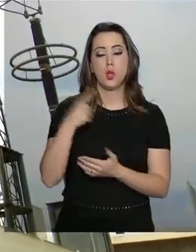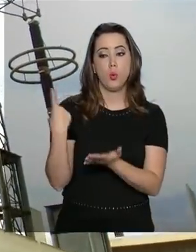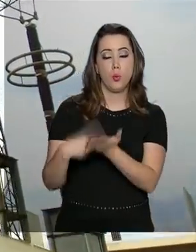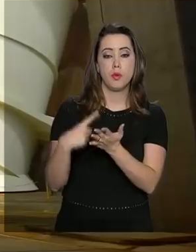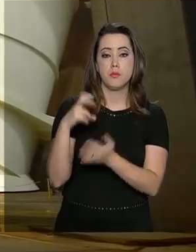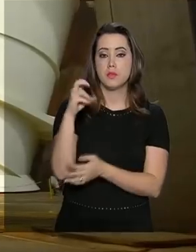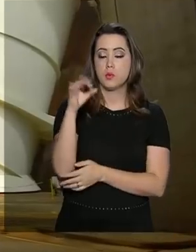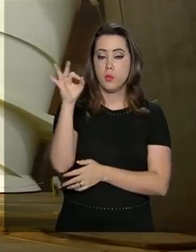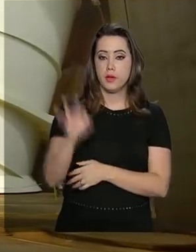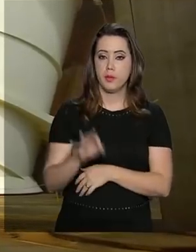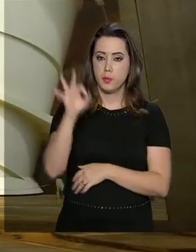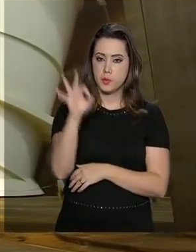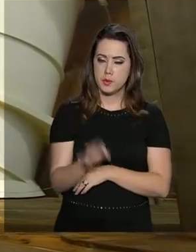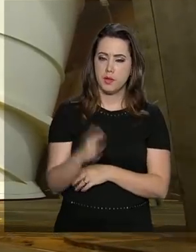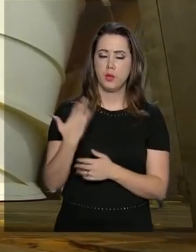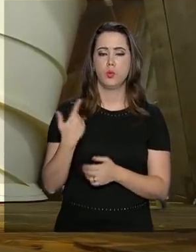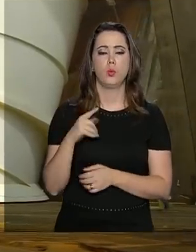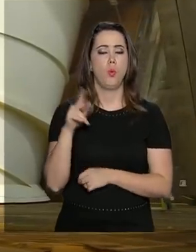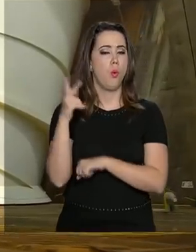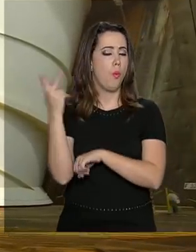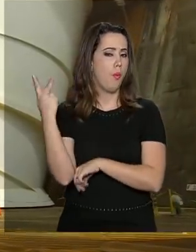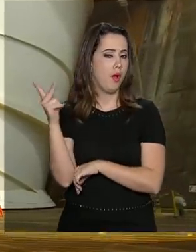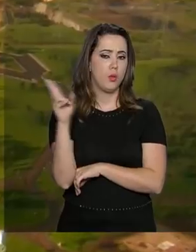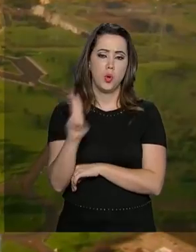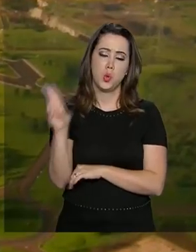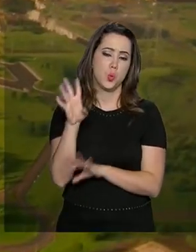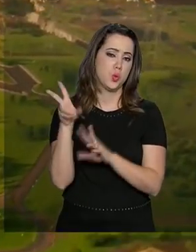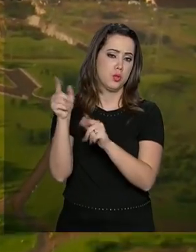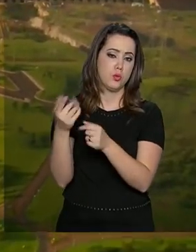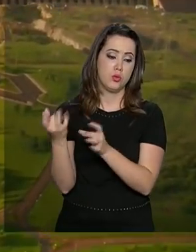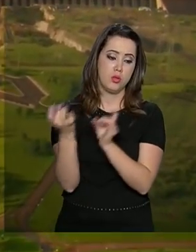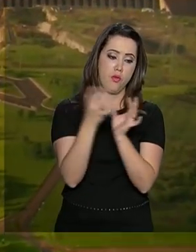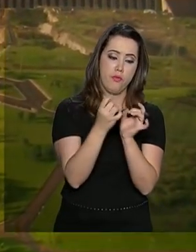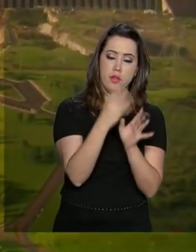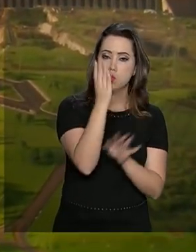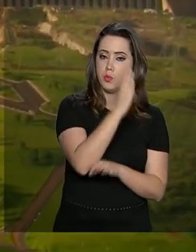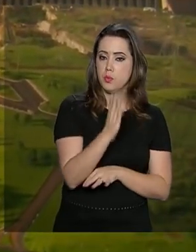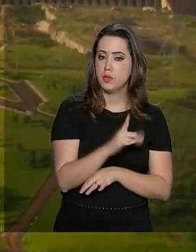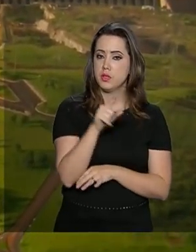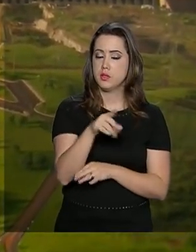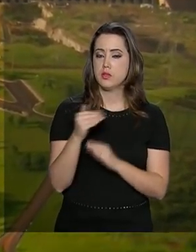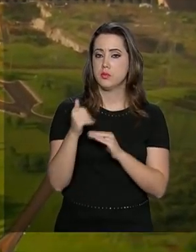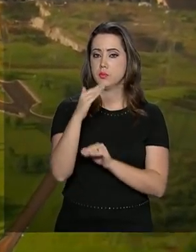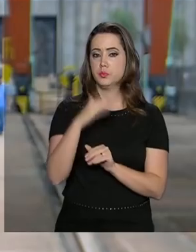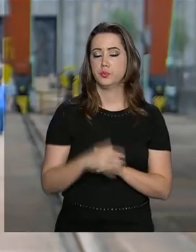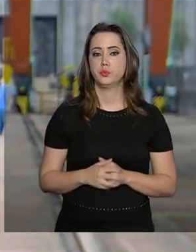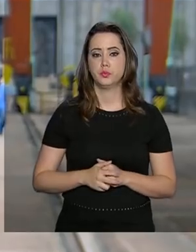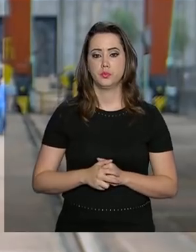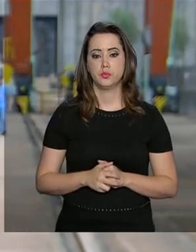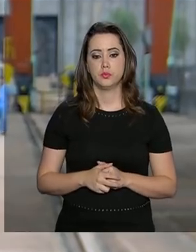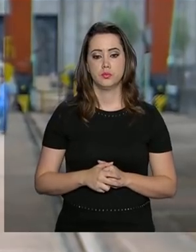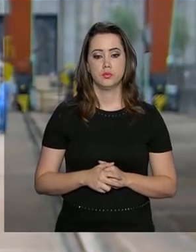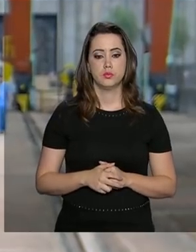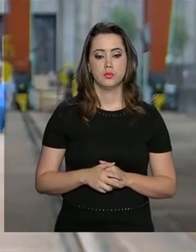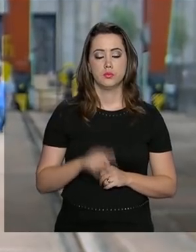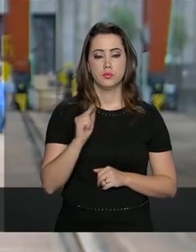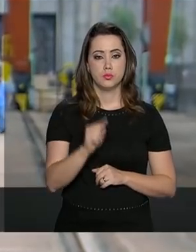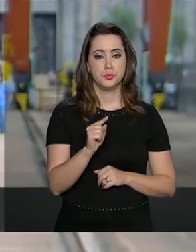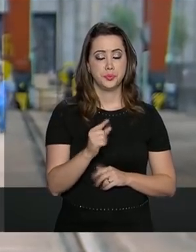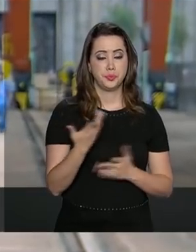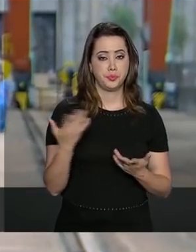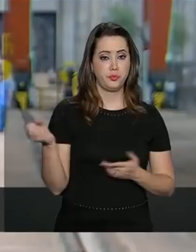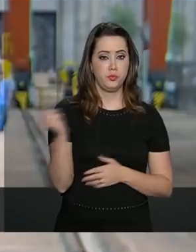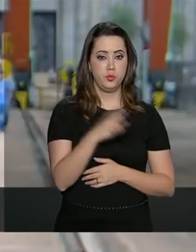produzida. O Paraguai não usa toda a sua cota e vende para o Brasil o excedente. O mandato do novo